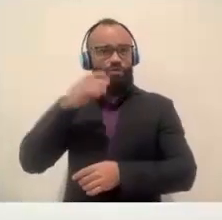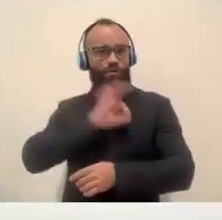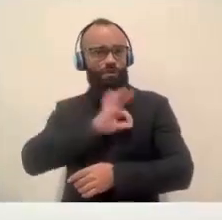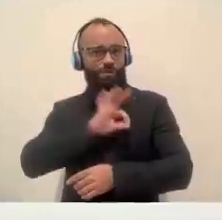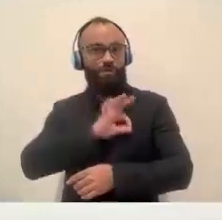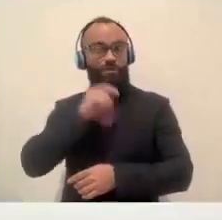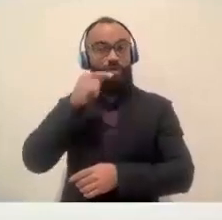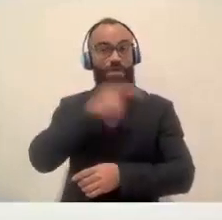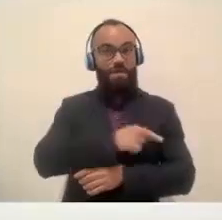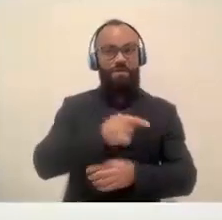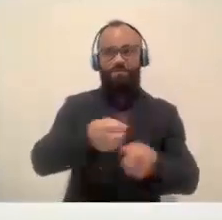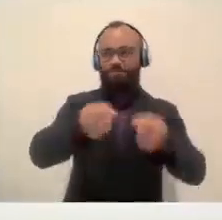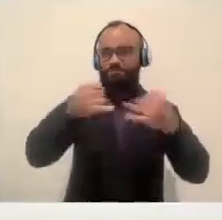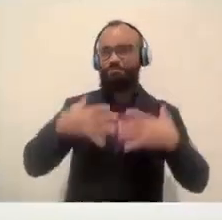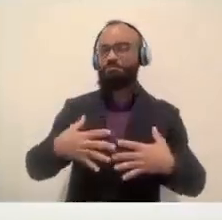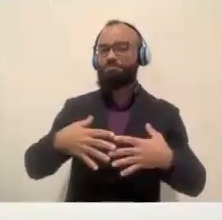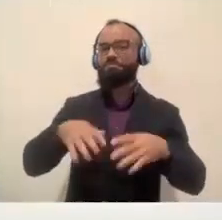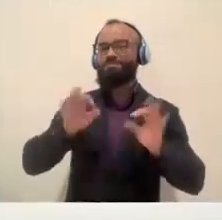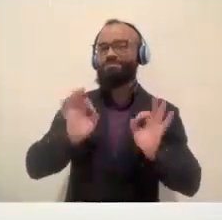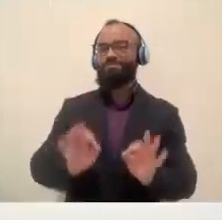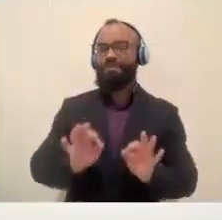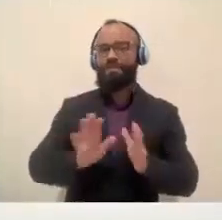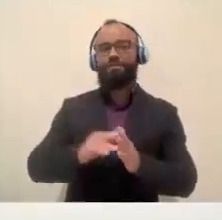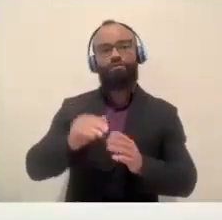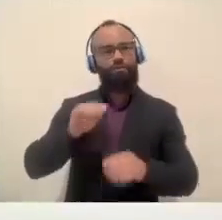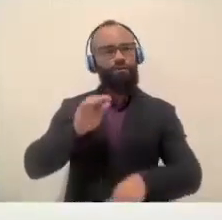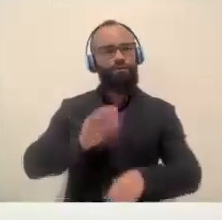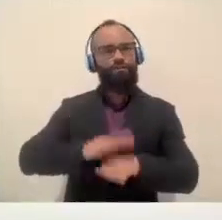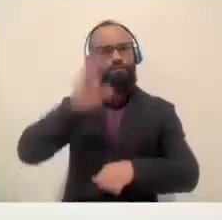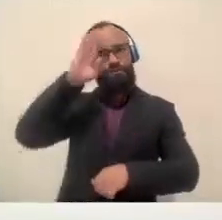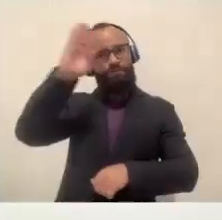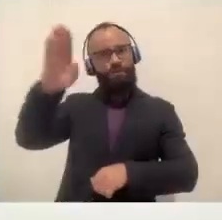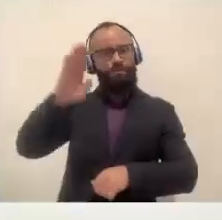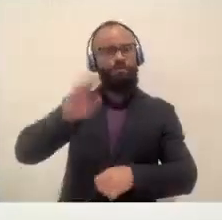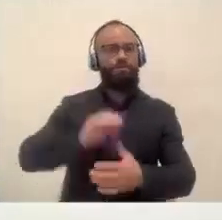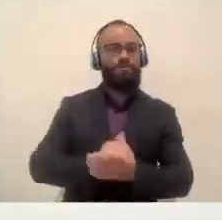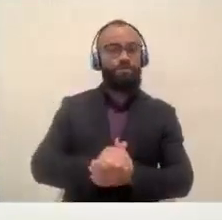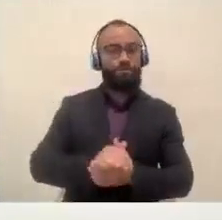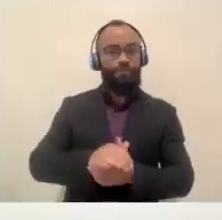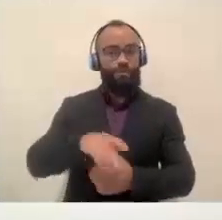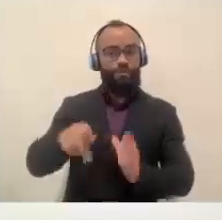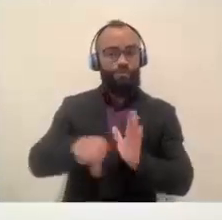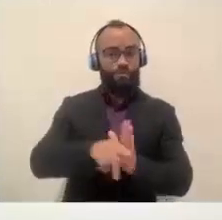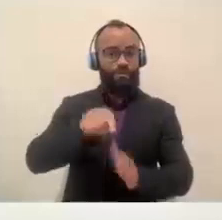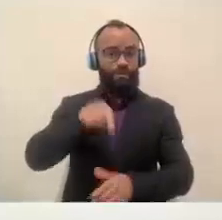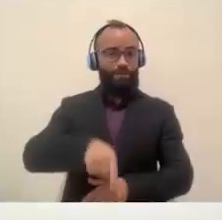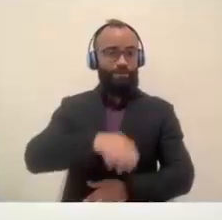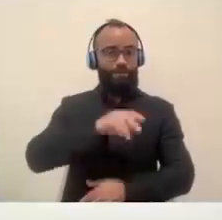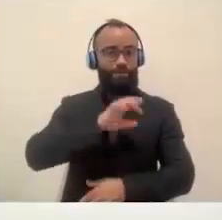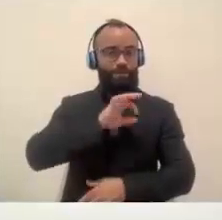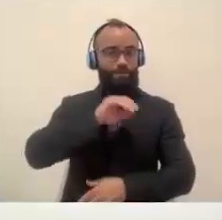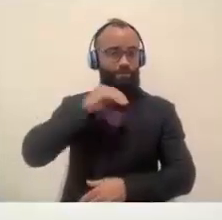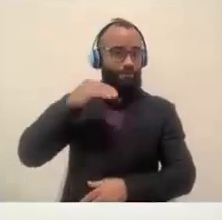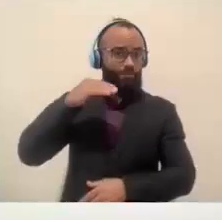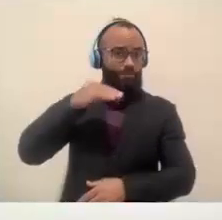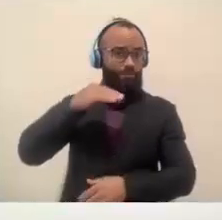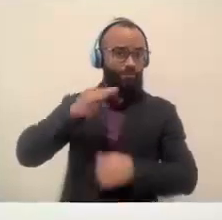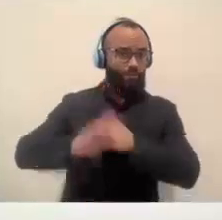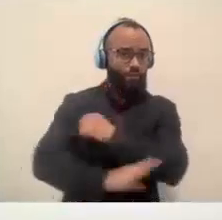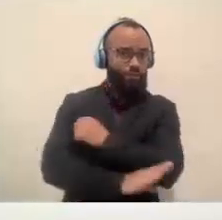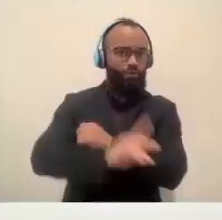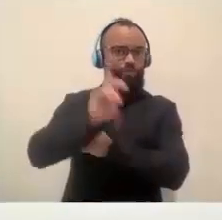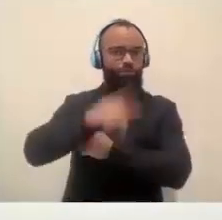relatou que as maiores ocorrências que a Polícia Militar de Biguassu ocorrem é a violência doméstica. Então, nós,